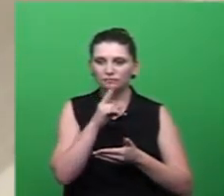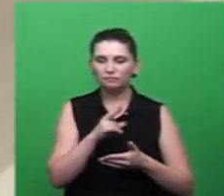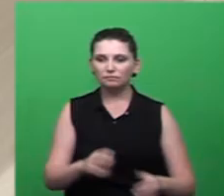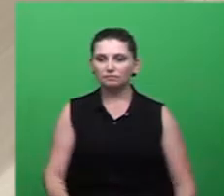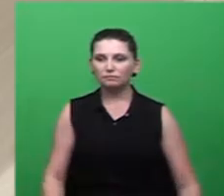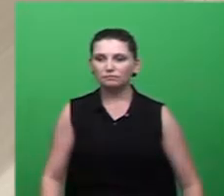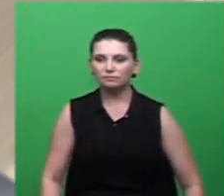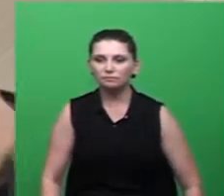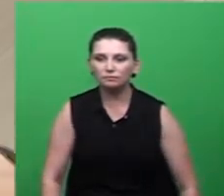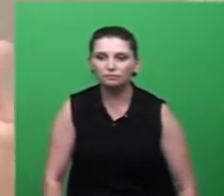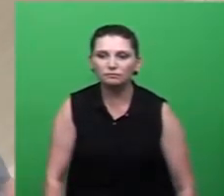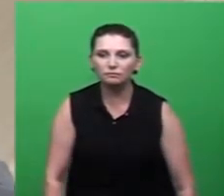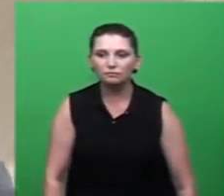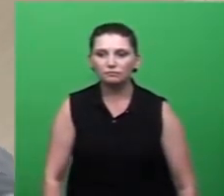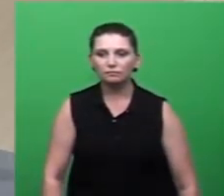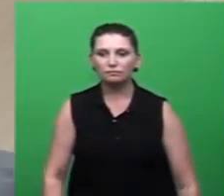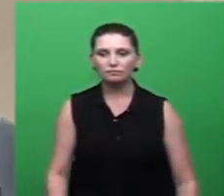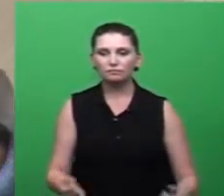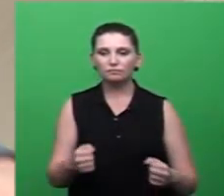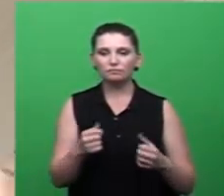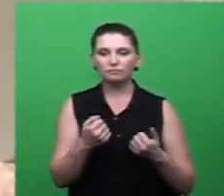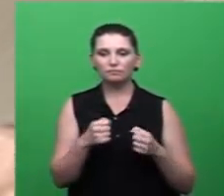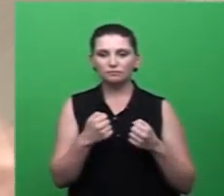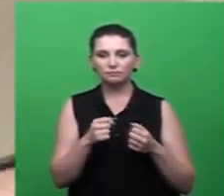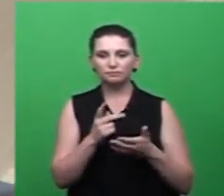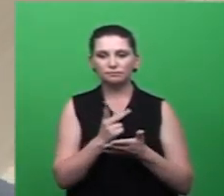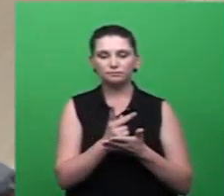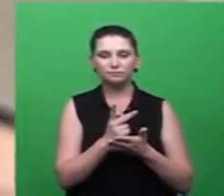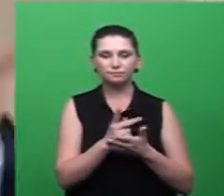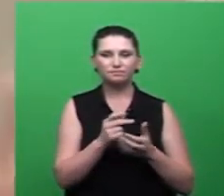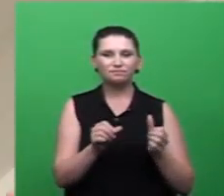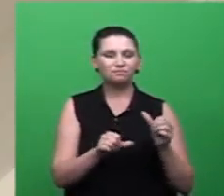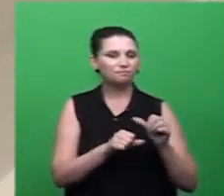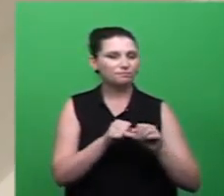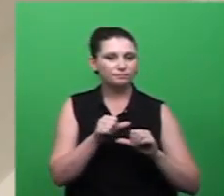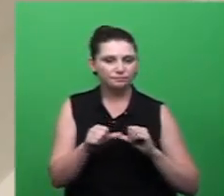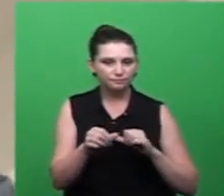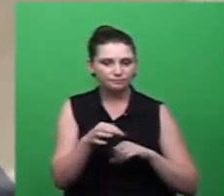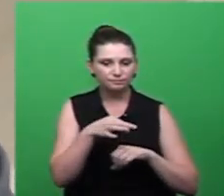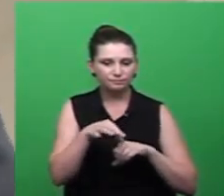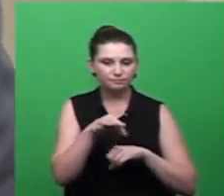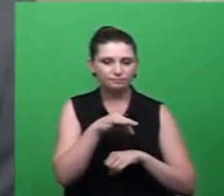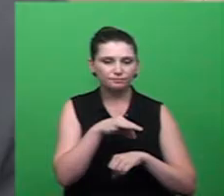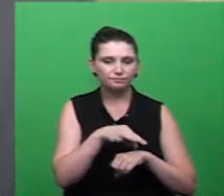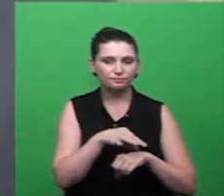resolvam isso é o suficiente para que não se transforme num criadouro